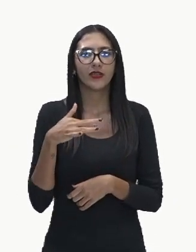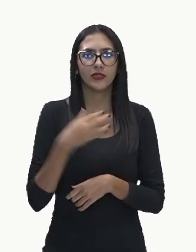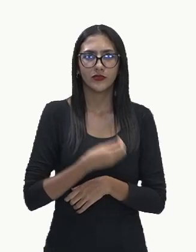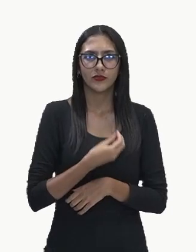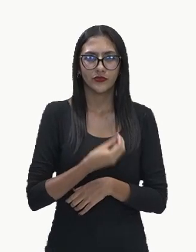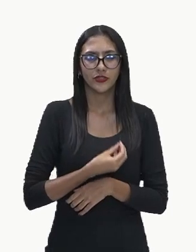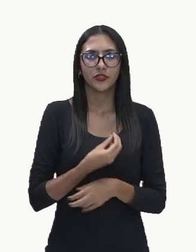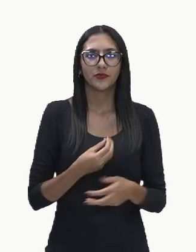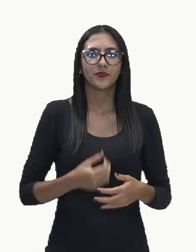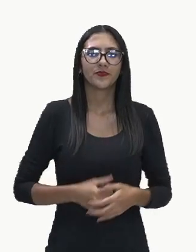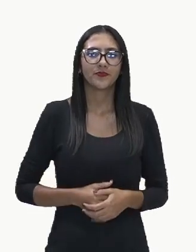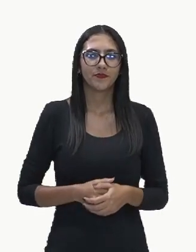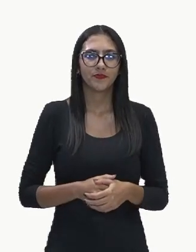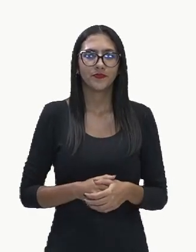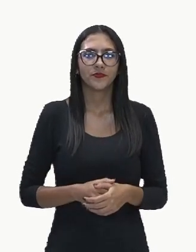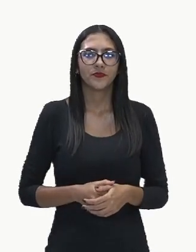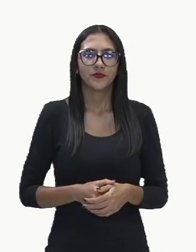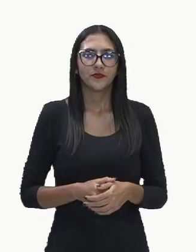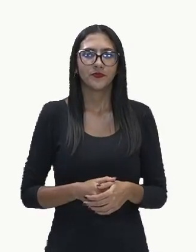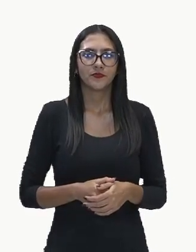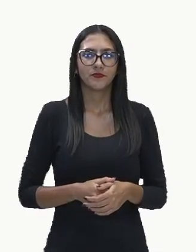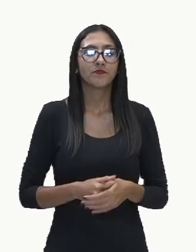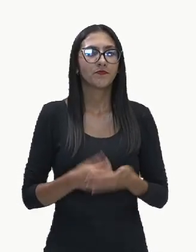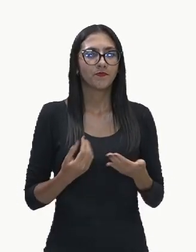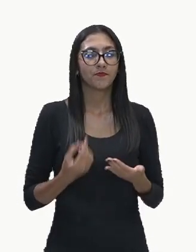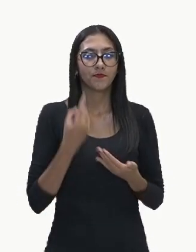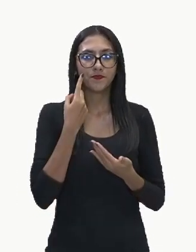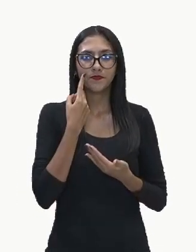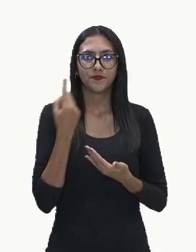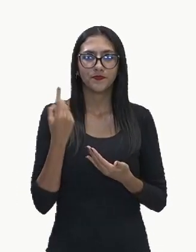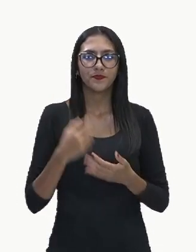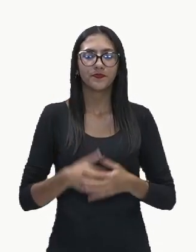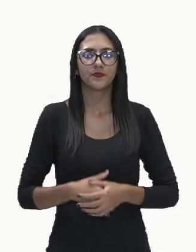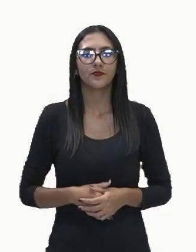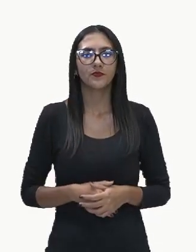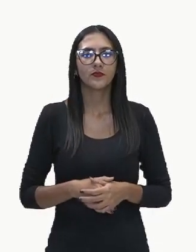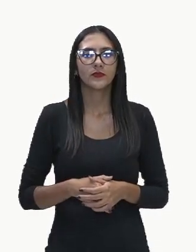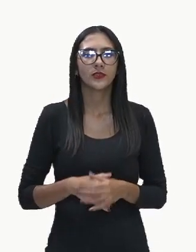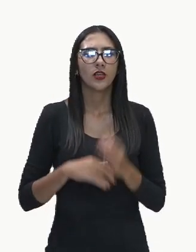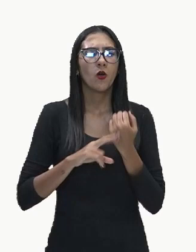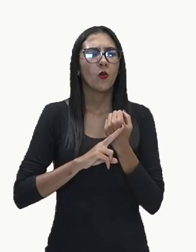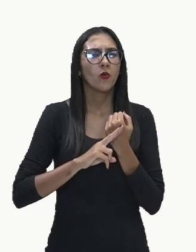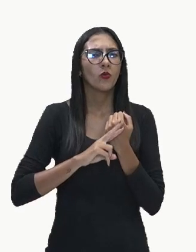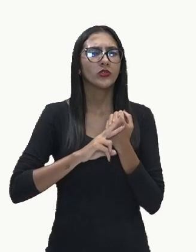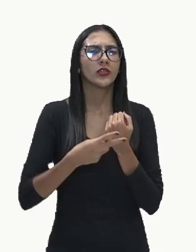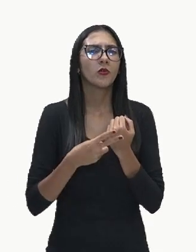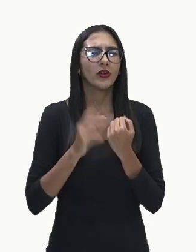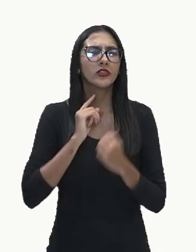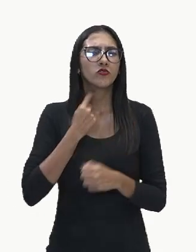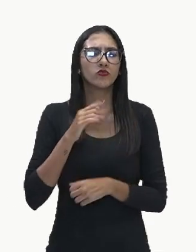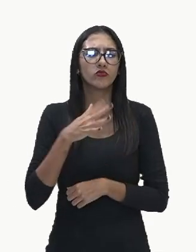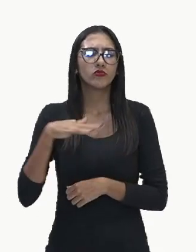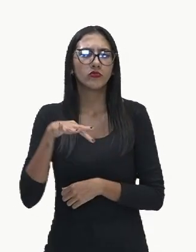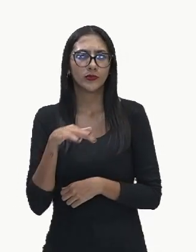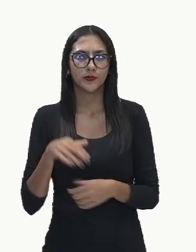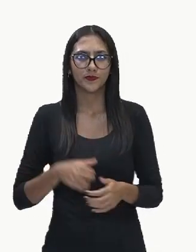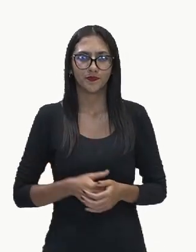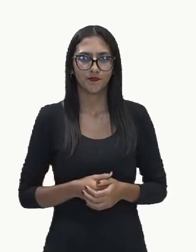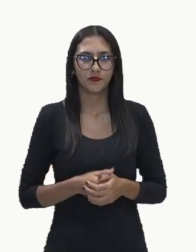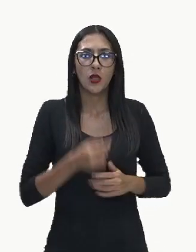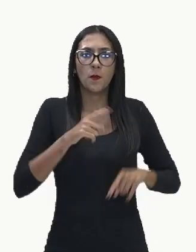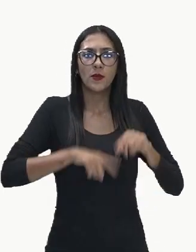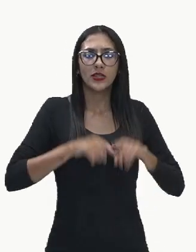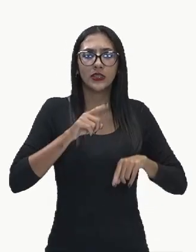Não é verdade? Então, vejam só. Consequências do lixo nos ecossistemas. Resíduos